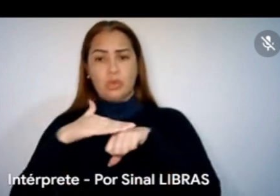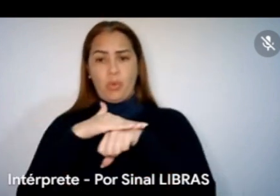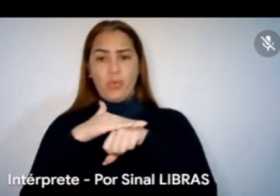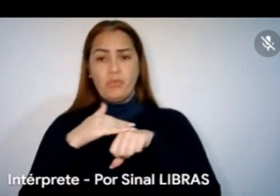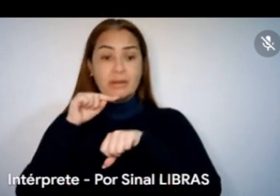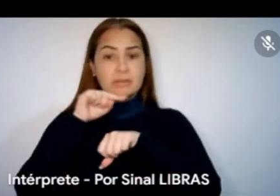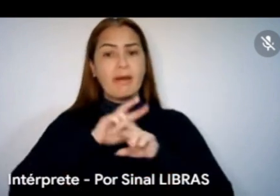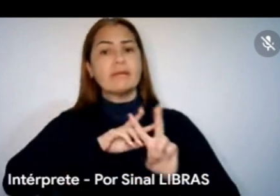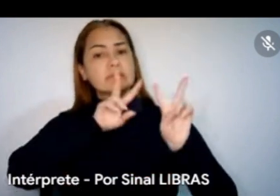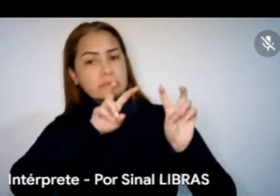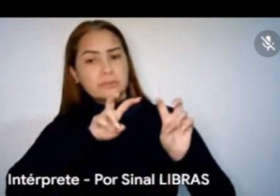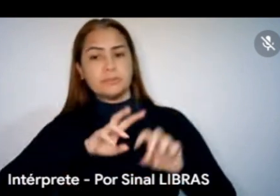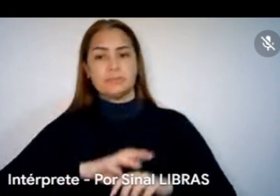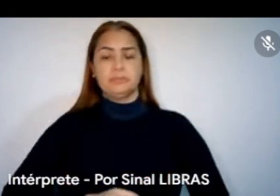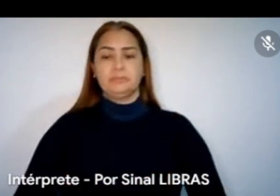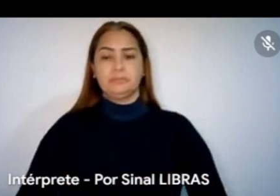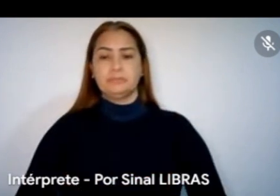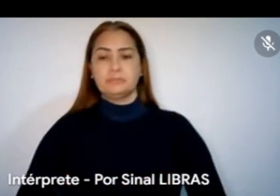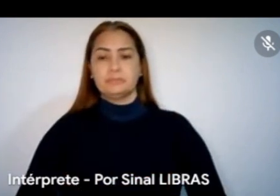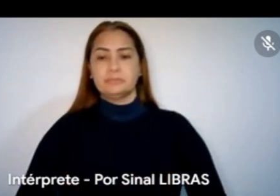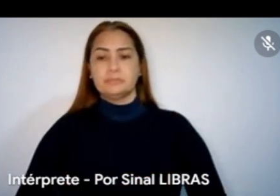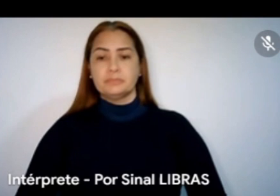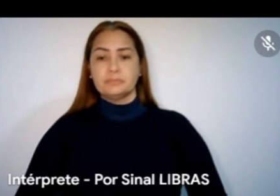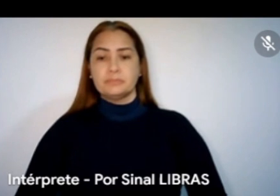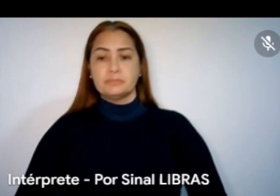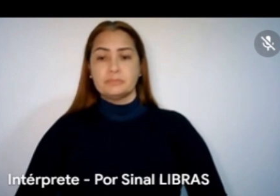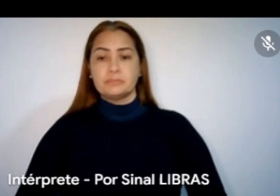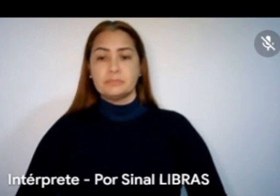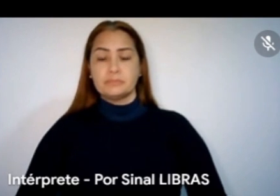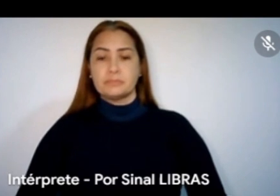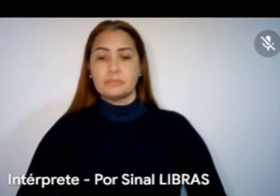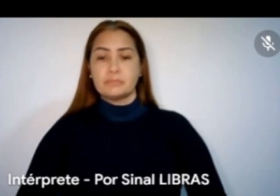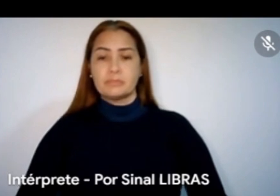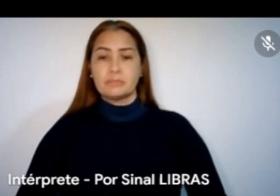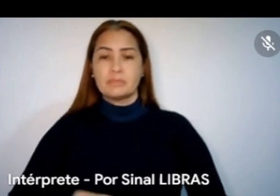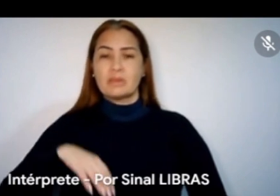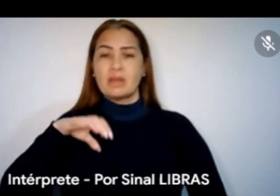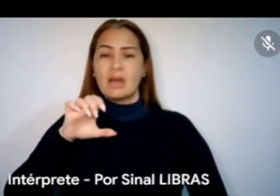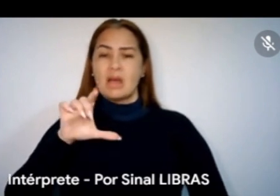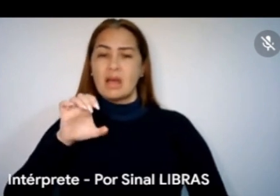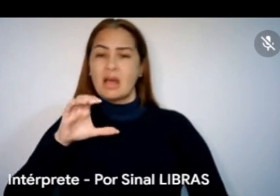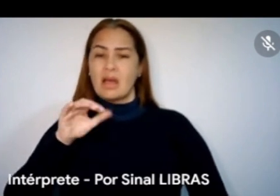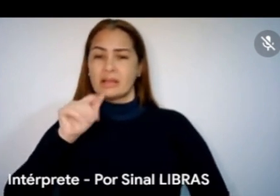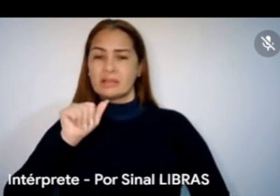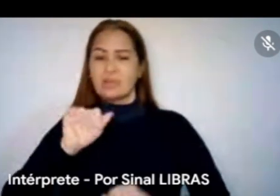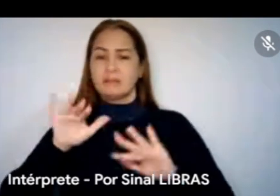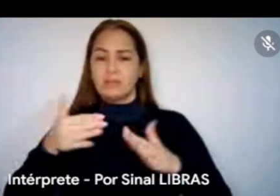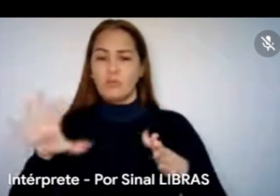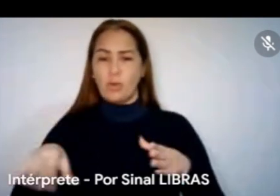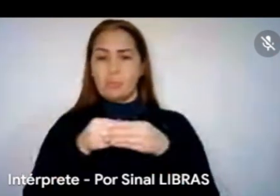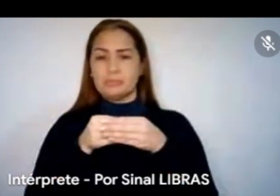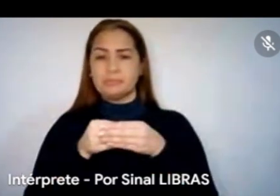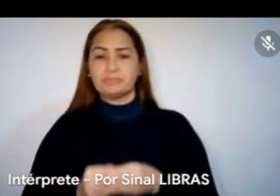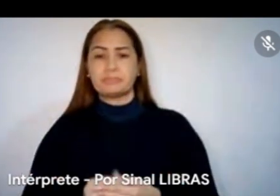essa problemática e eu acho que a Leka quer complementar, né, Leka? Então, por favor. Isso, isso, né? Para